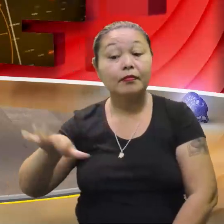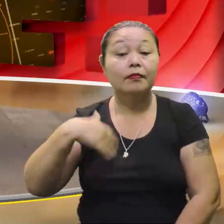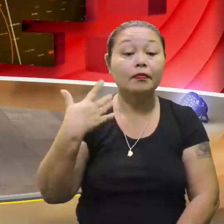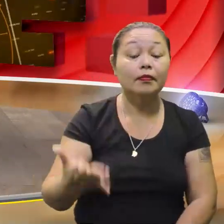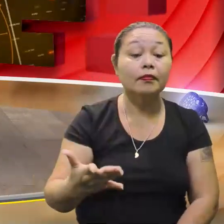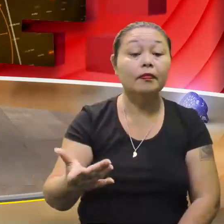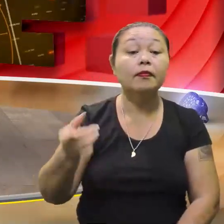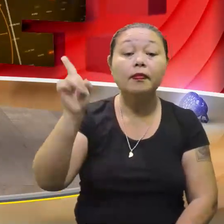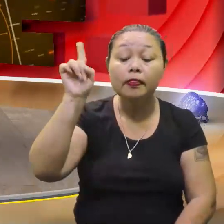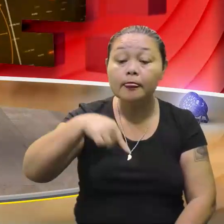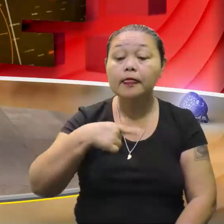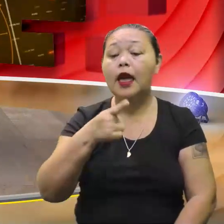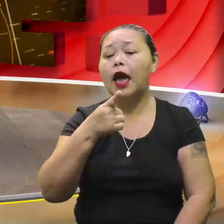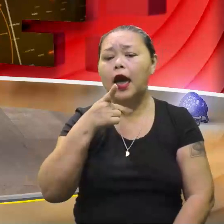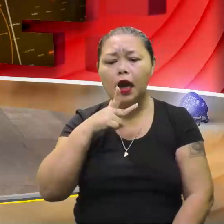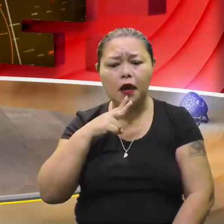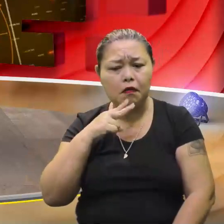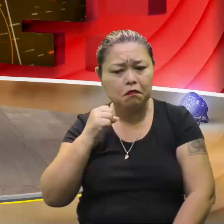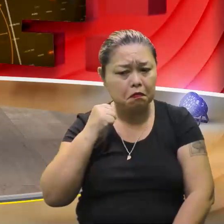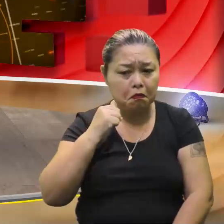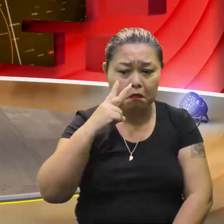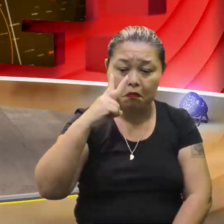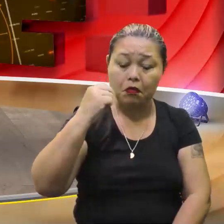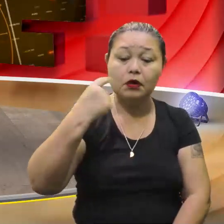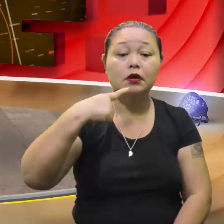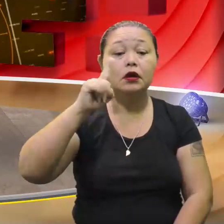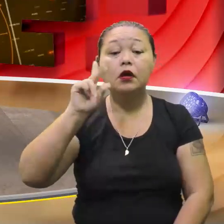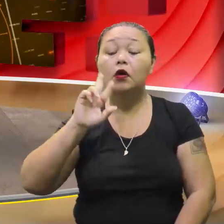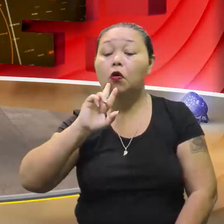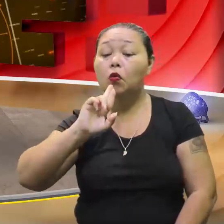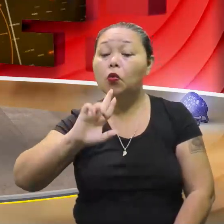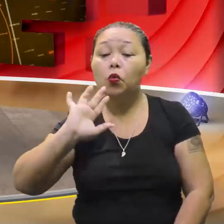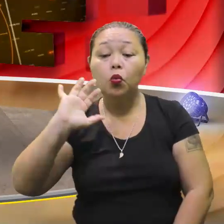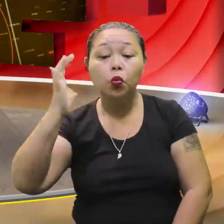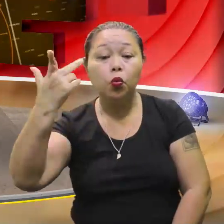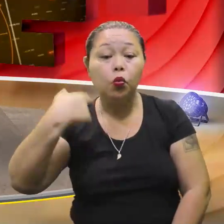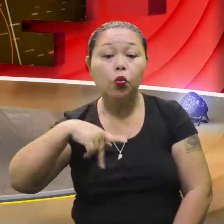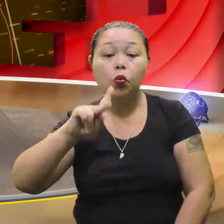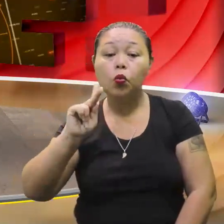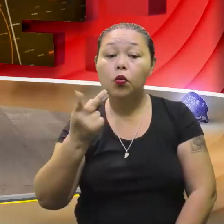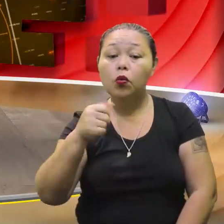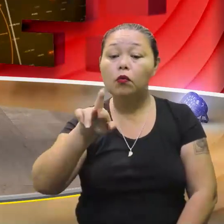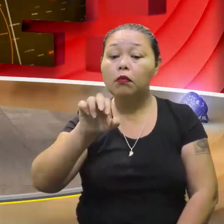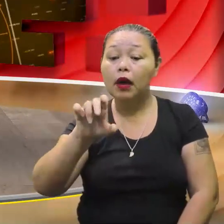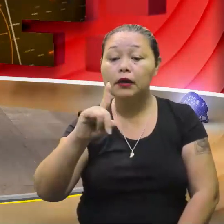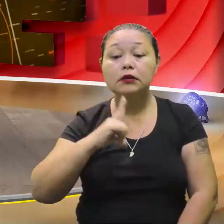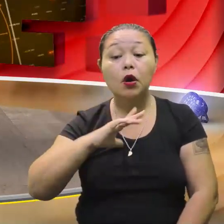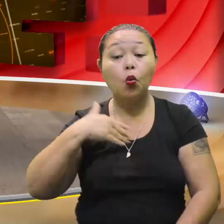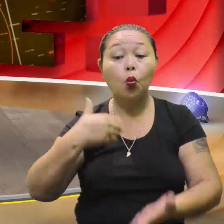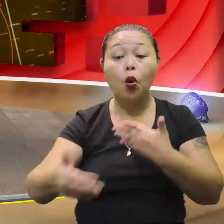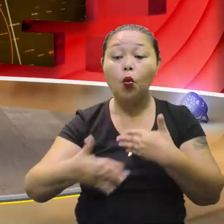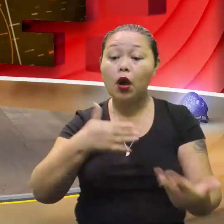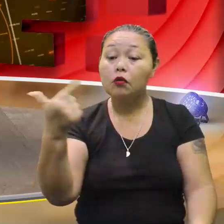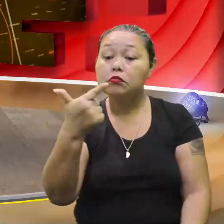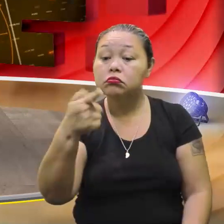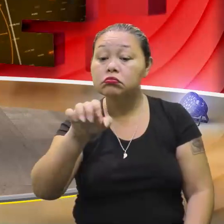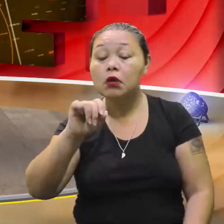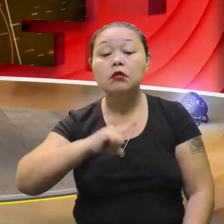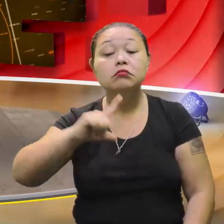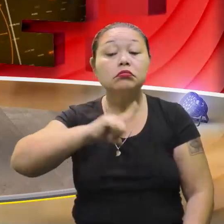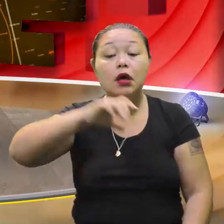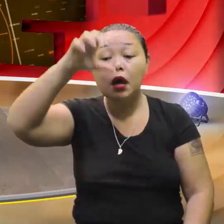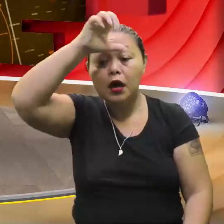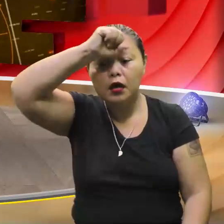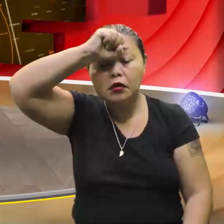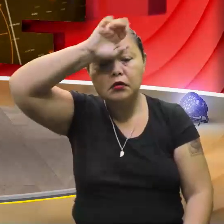Gente, é poderosa mesmo. A fórmula de Bhaskara resolve toda e qualquer equação do segundo grau. E tem que aprender.